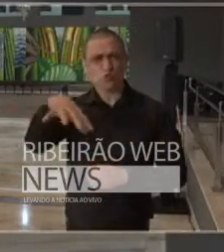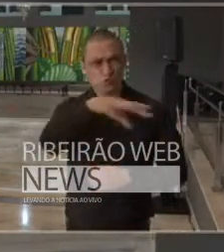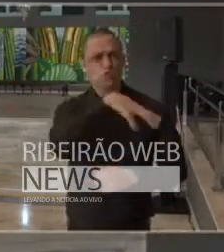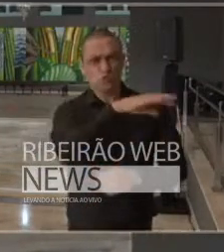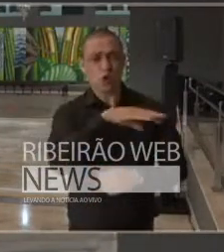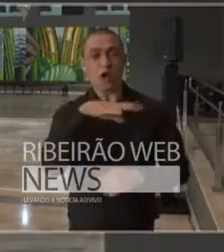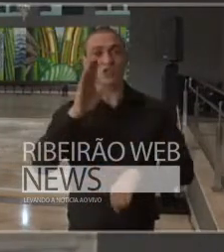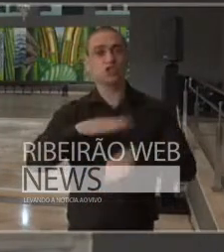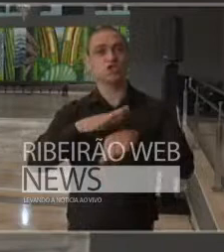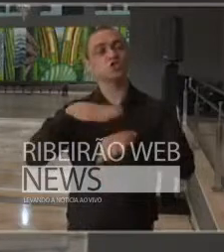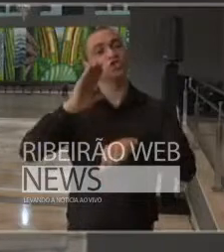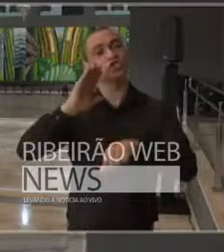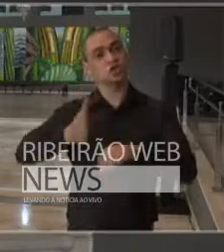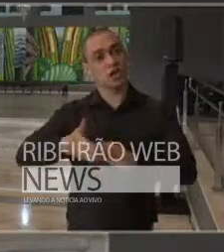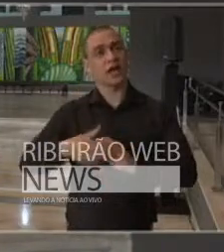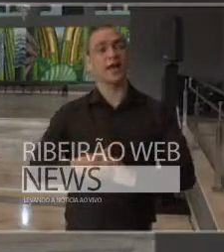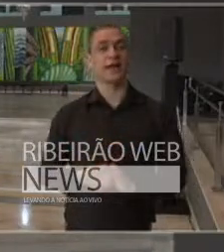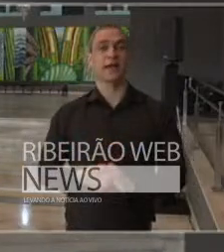feitos